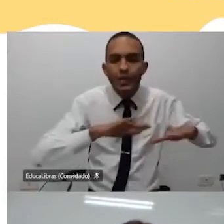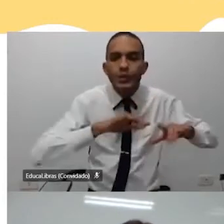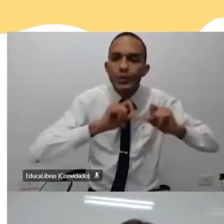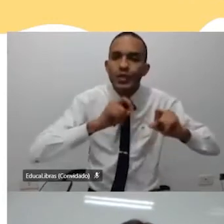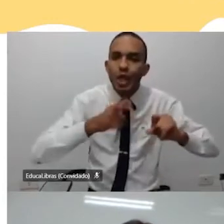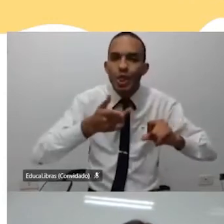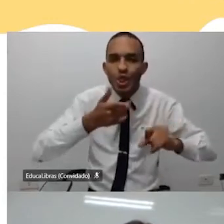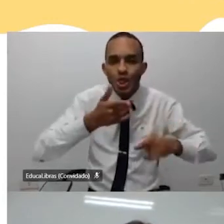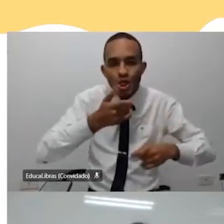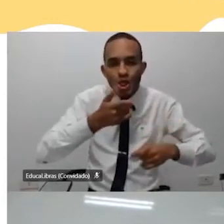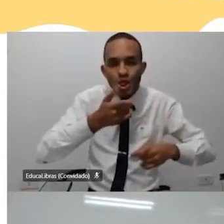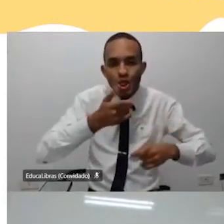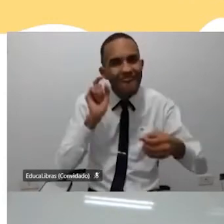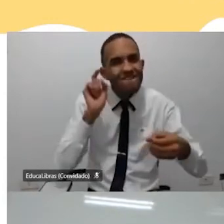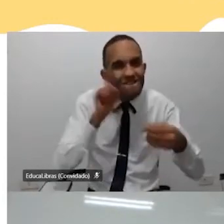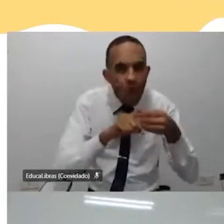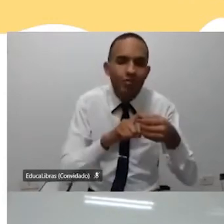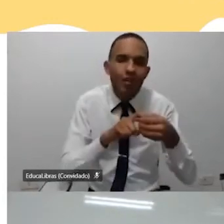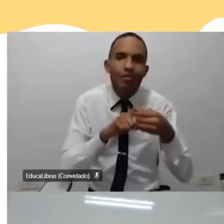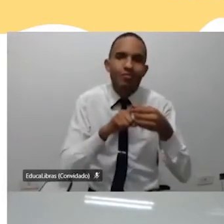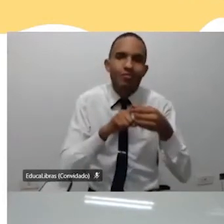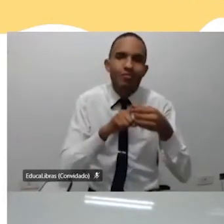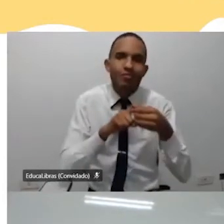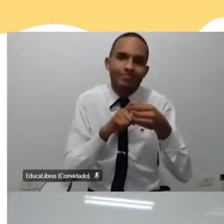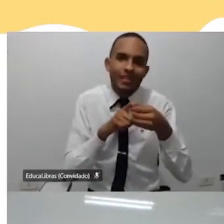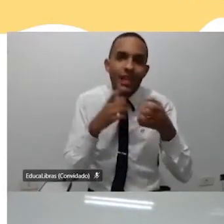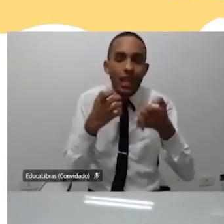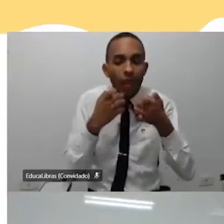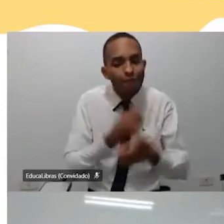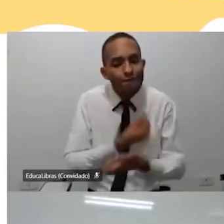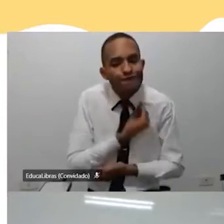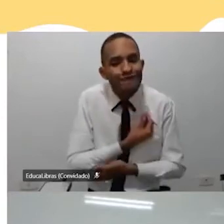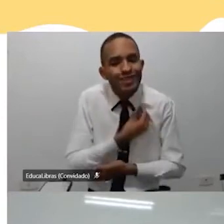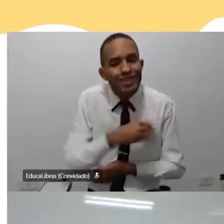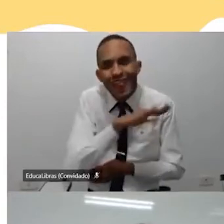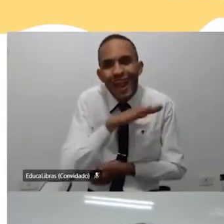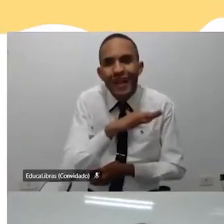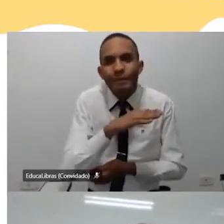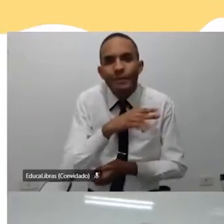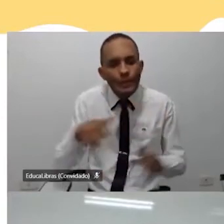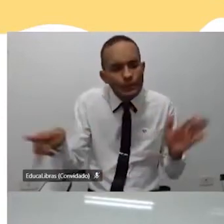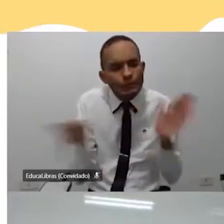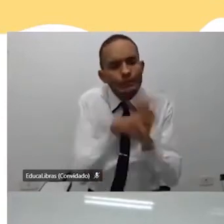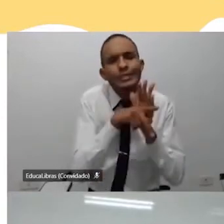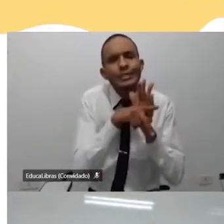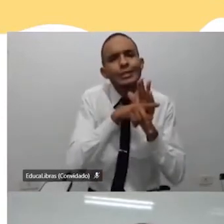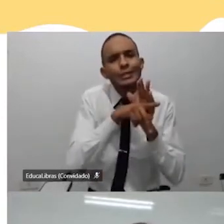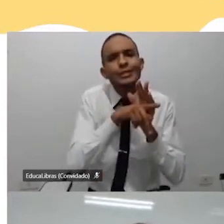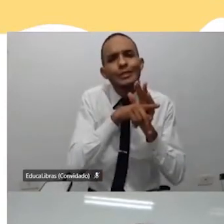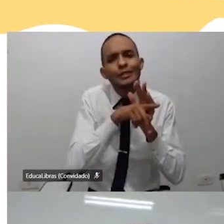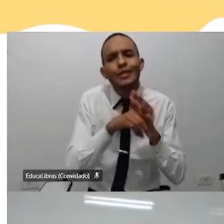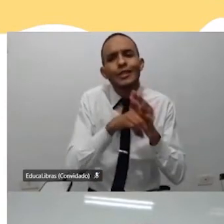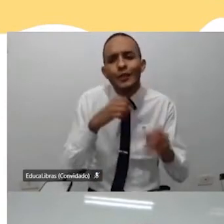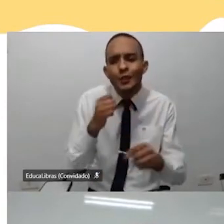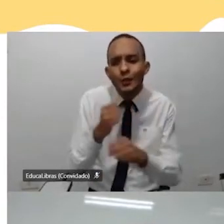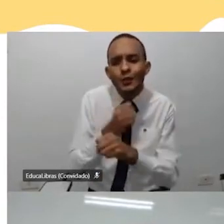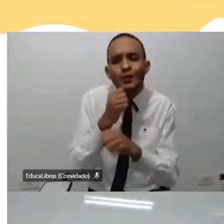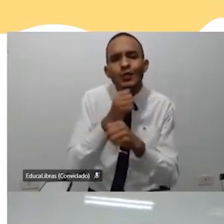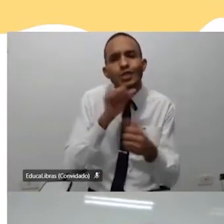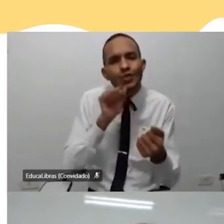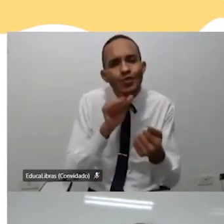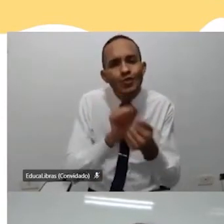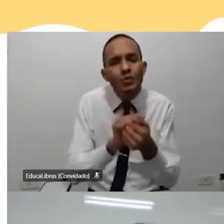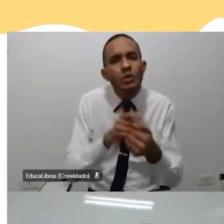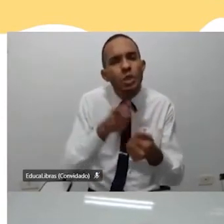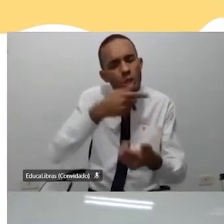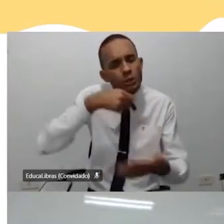gente quer voltar, o lugar que a gente quer estar, que nós queremos permanecer, que nós queremos construir, que a gente